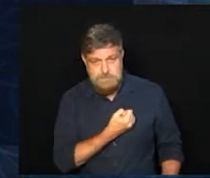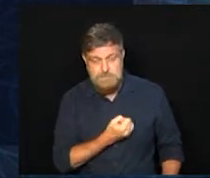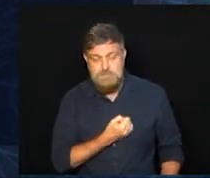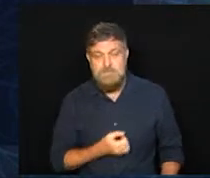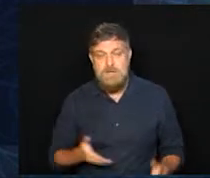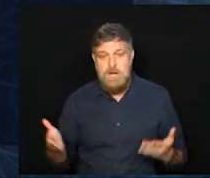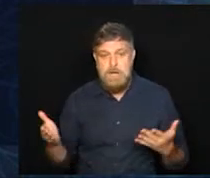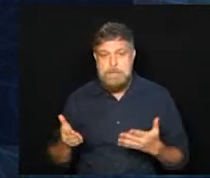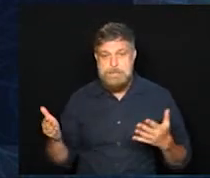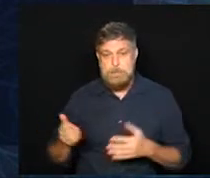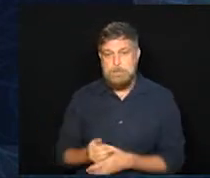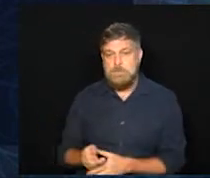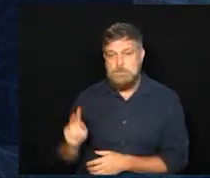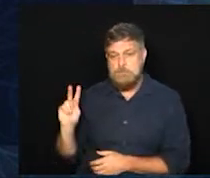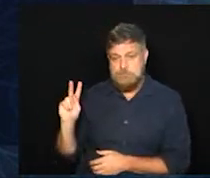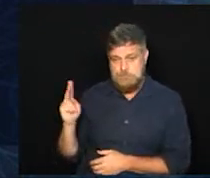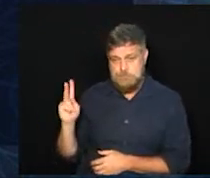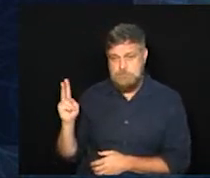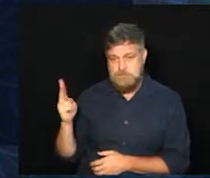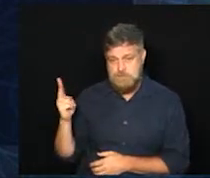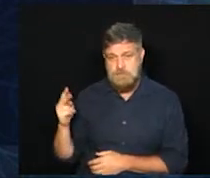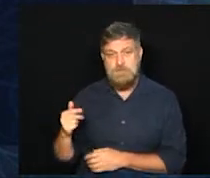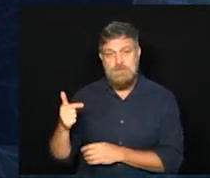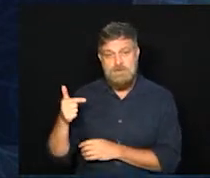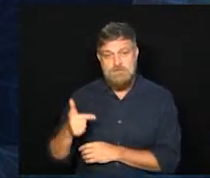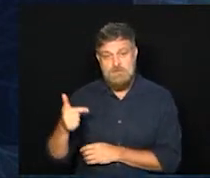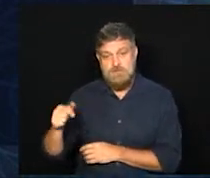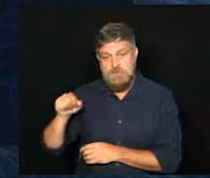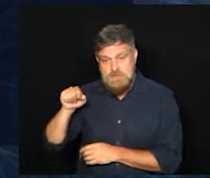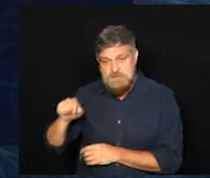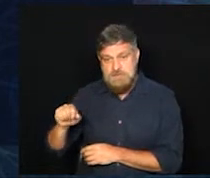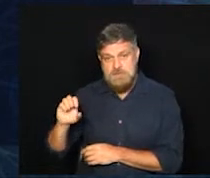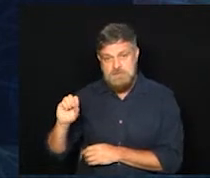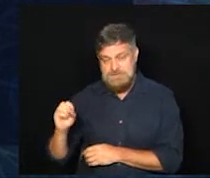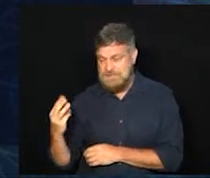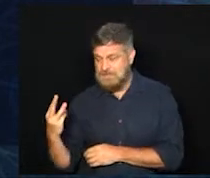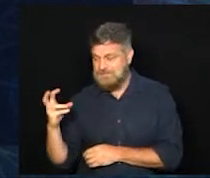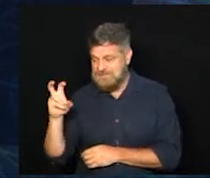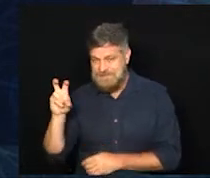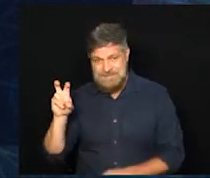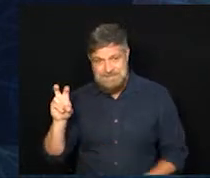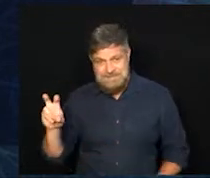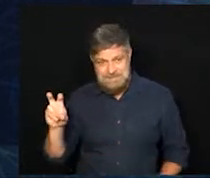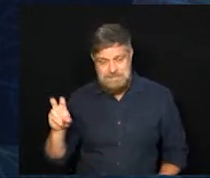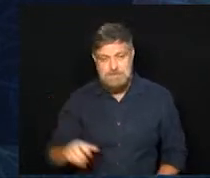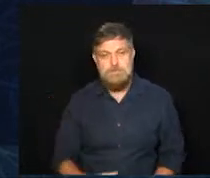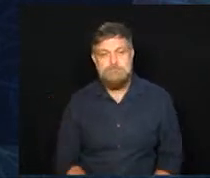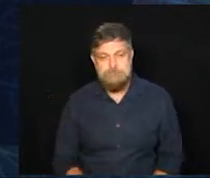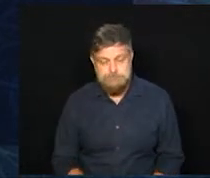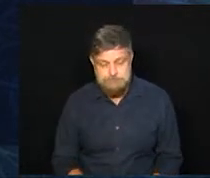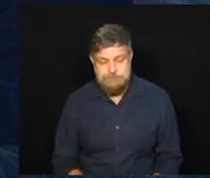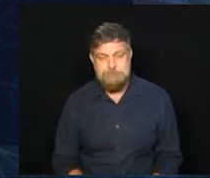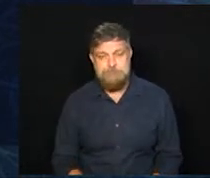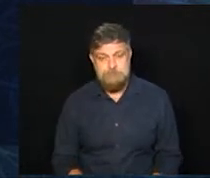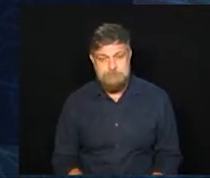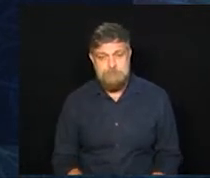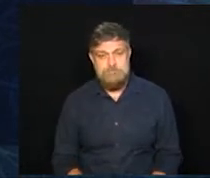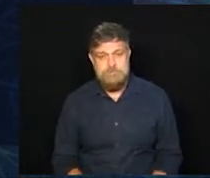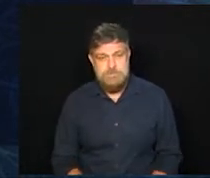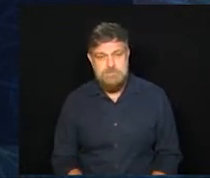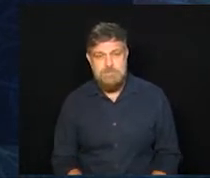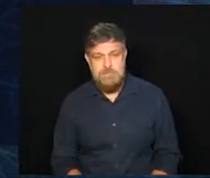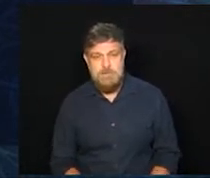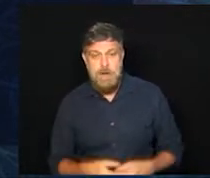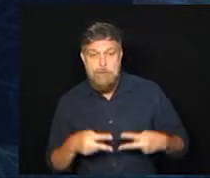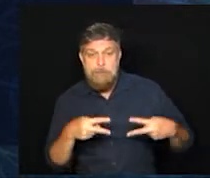agora também na numeral de 22.000, Hortolândia com 22.035 casos da Covid-19.